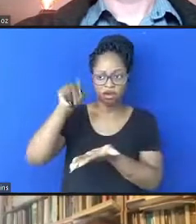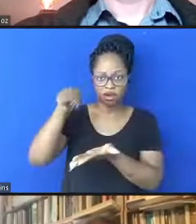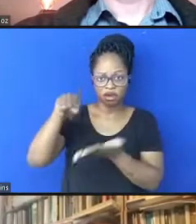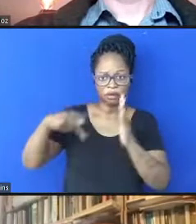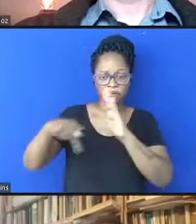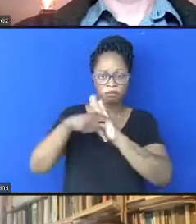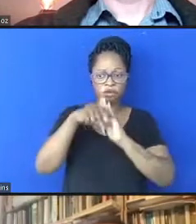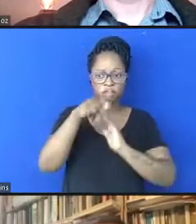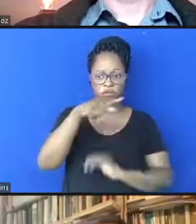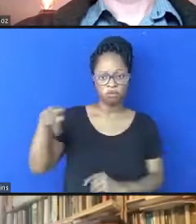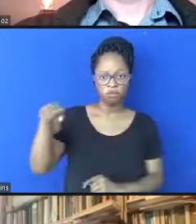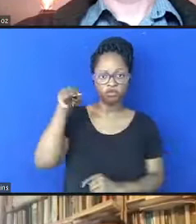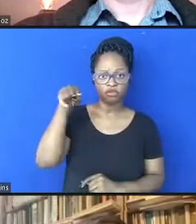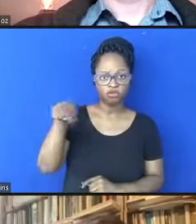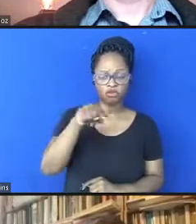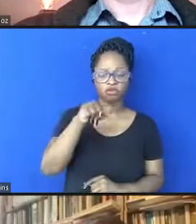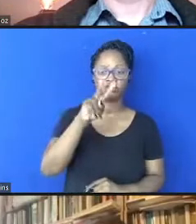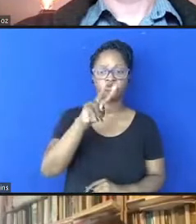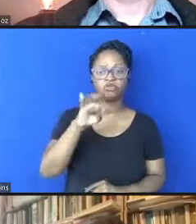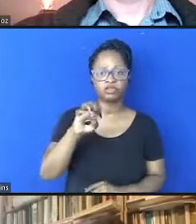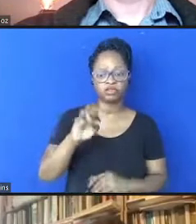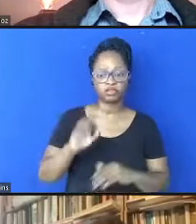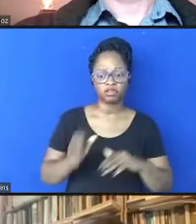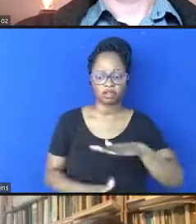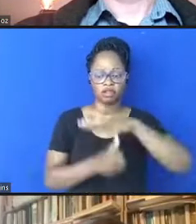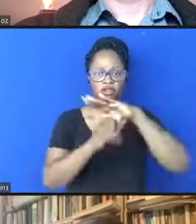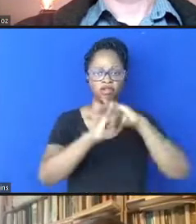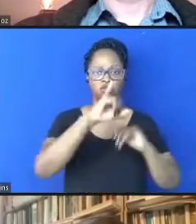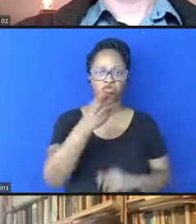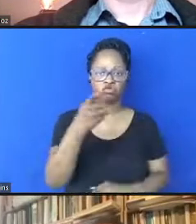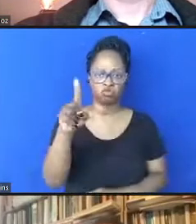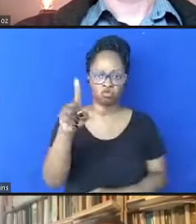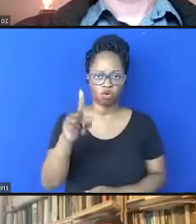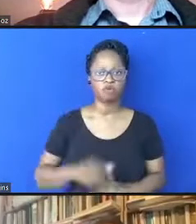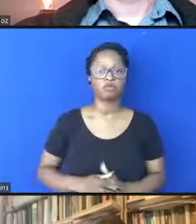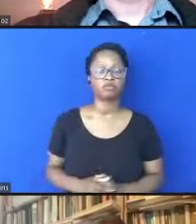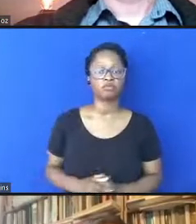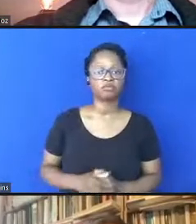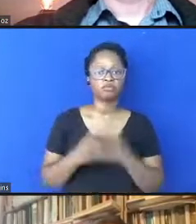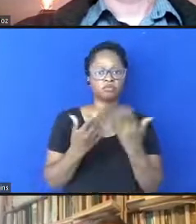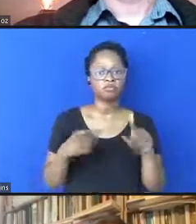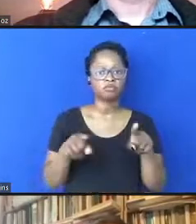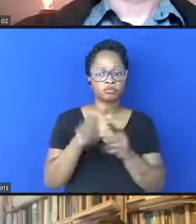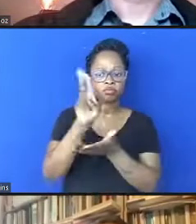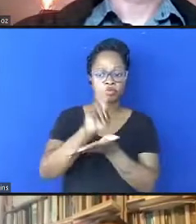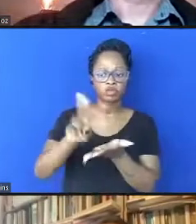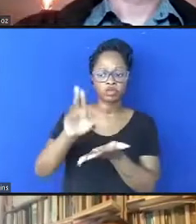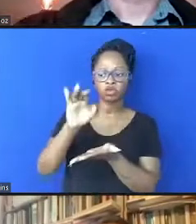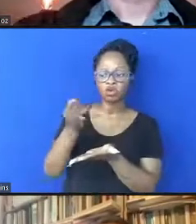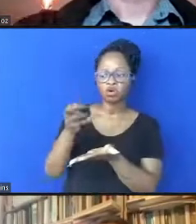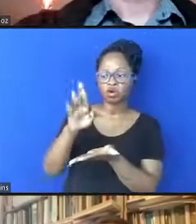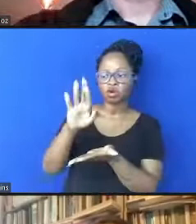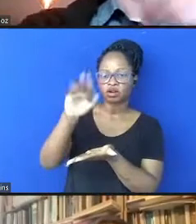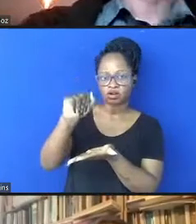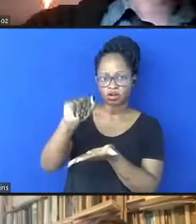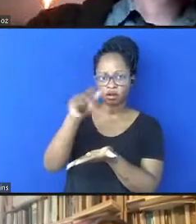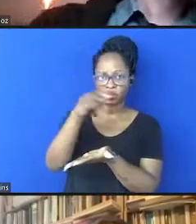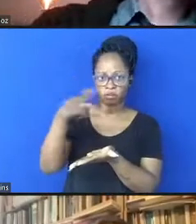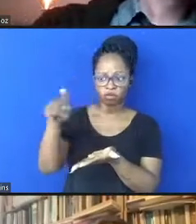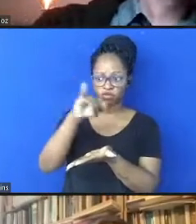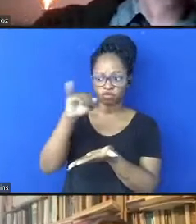professor, o vice-reitor João Veloso, na Universidade de Coimbra, o professor João Arriscado,